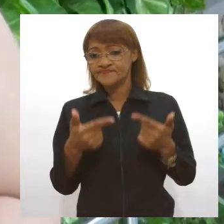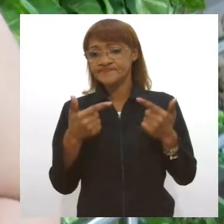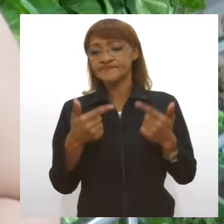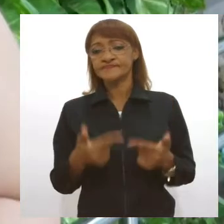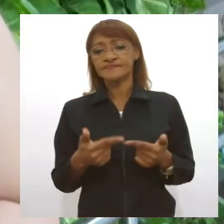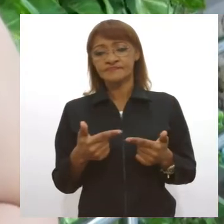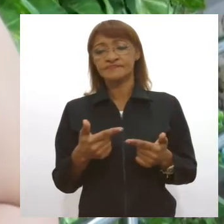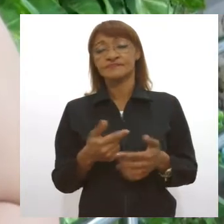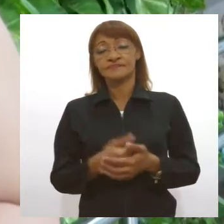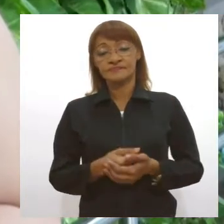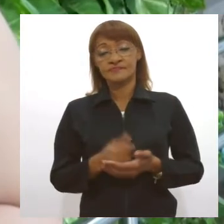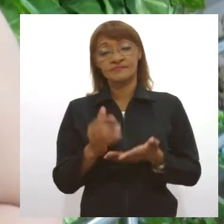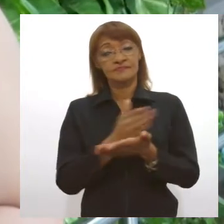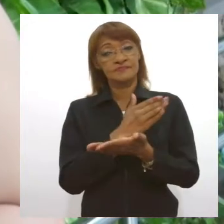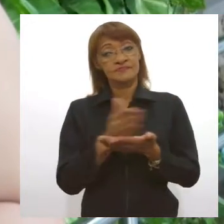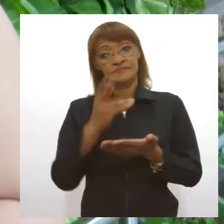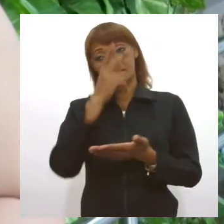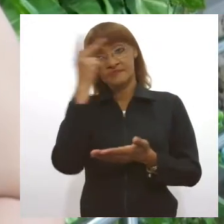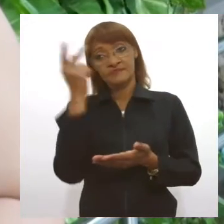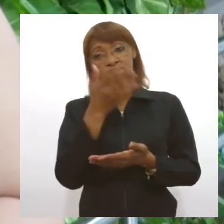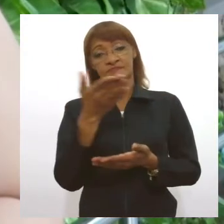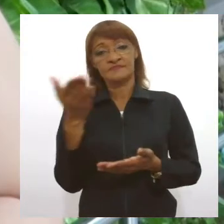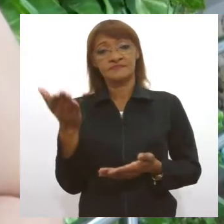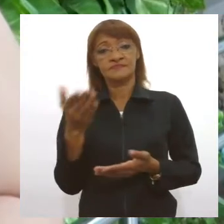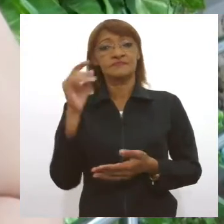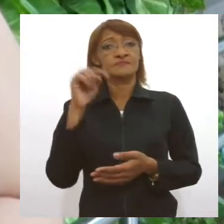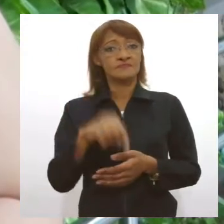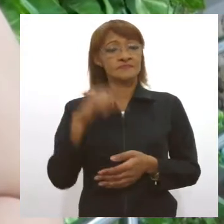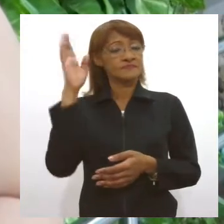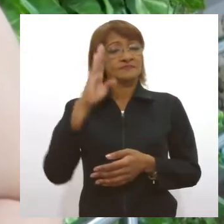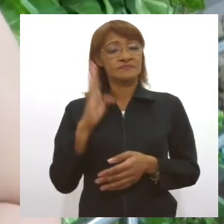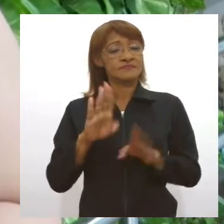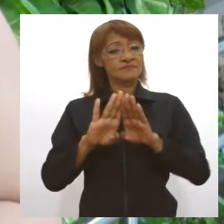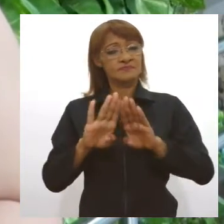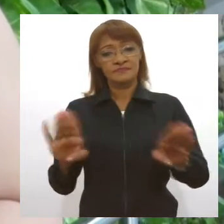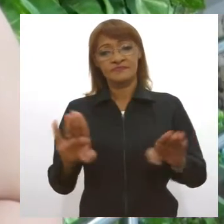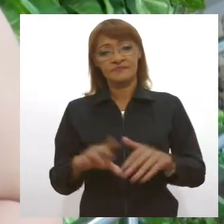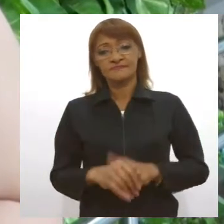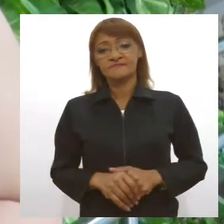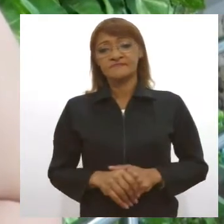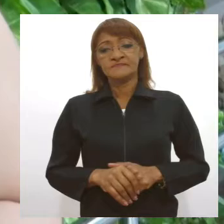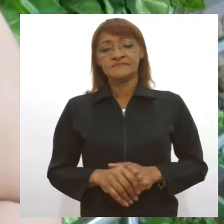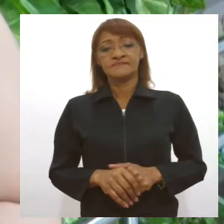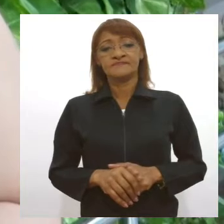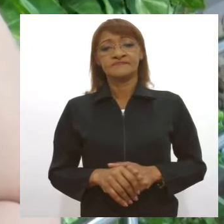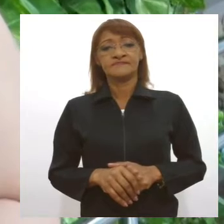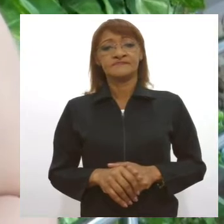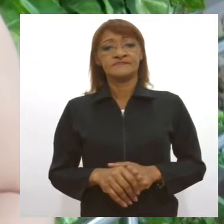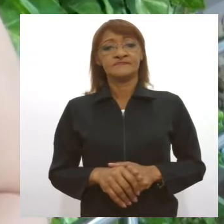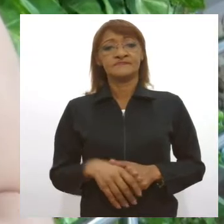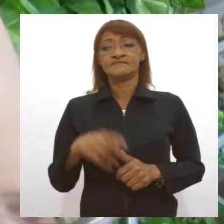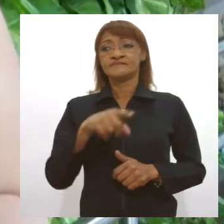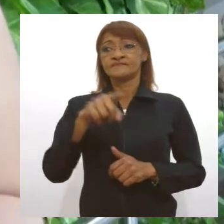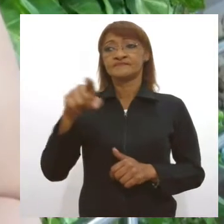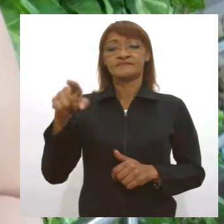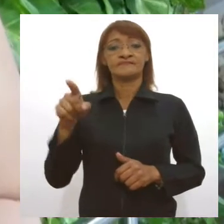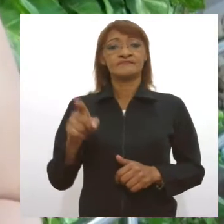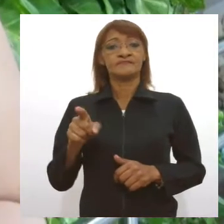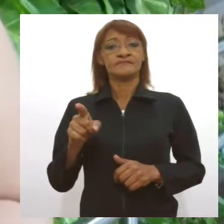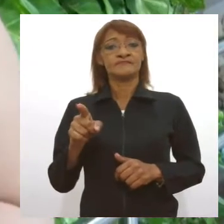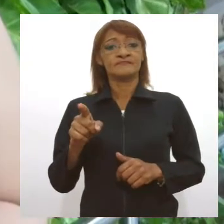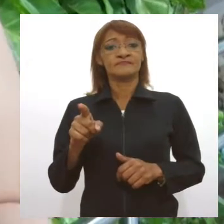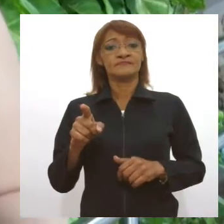ser, né? Mas, infelizmente, aqui no nosso país é um privilégio. E é um privilégio dos que estão passando por